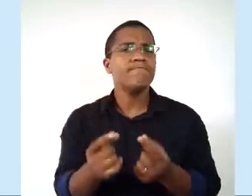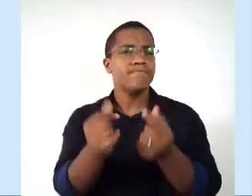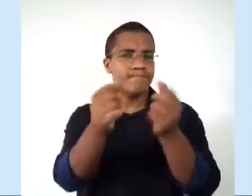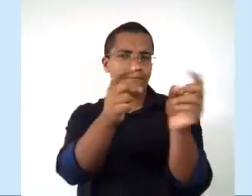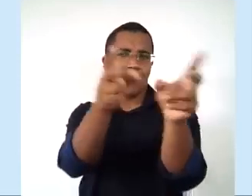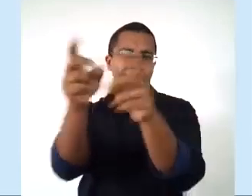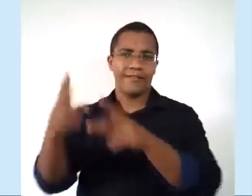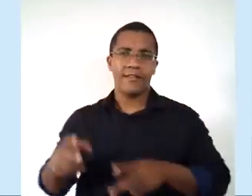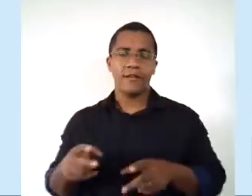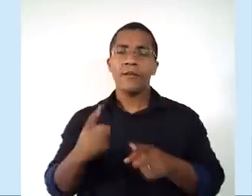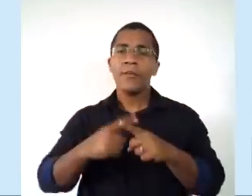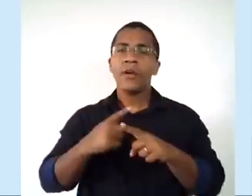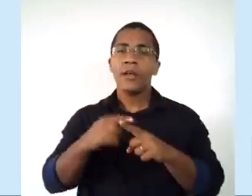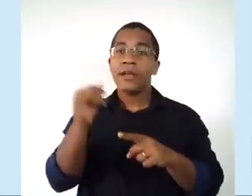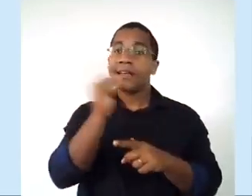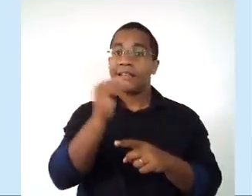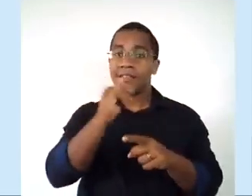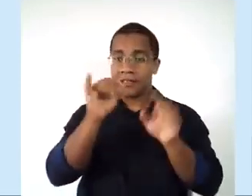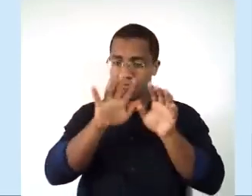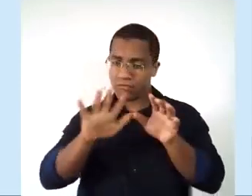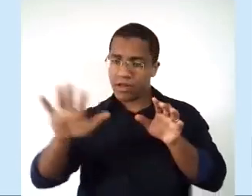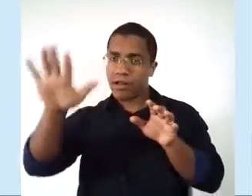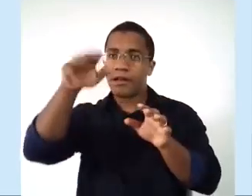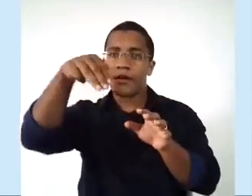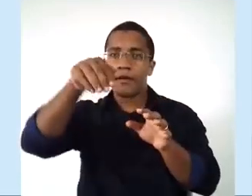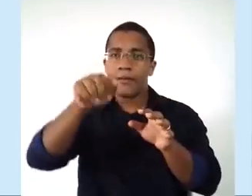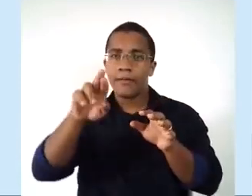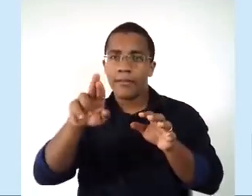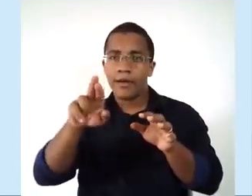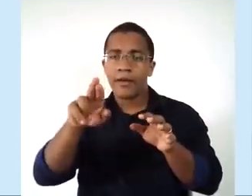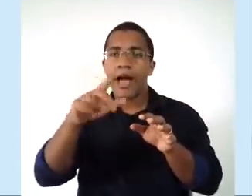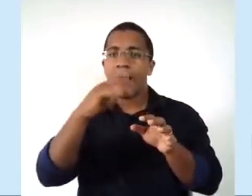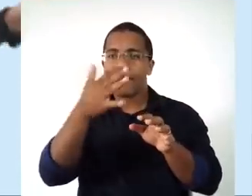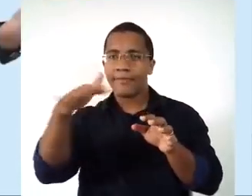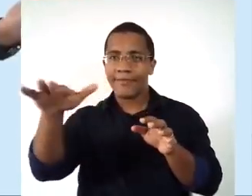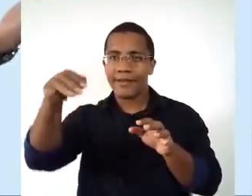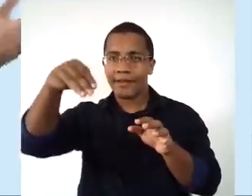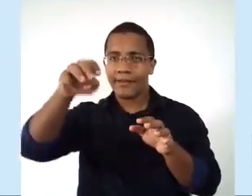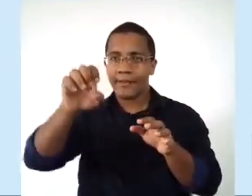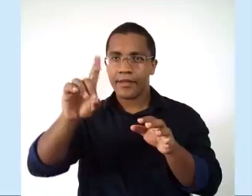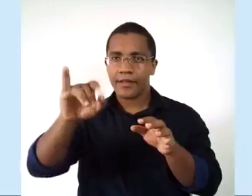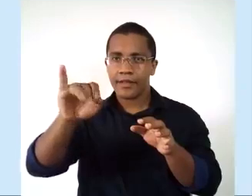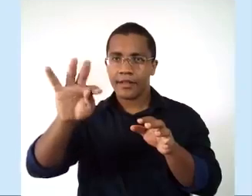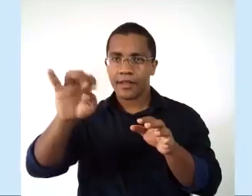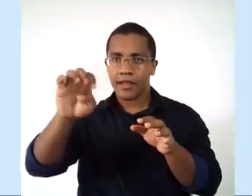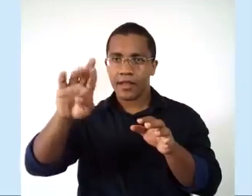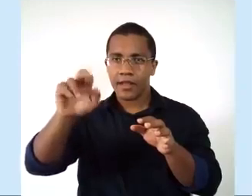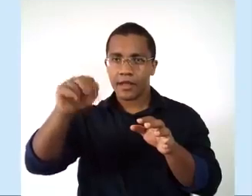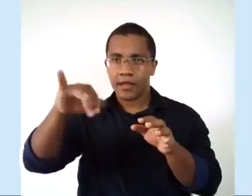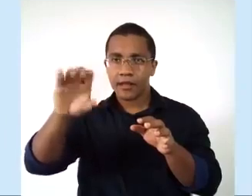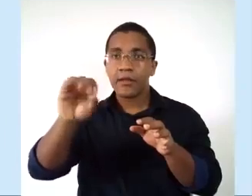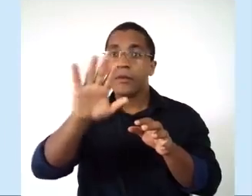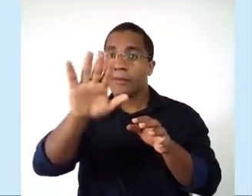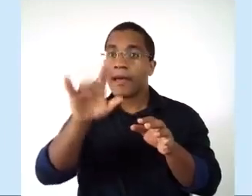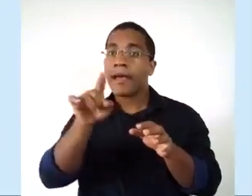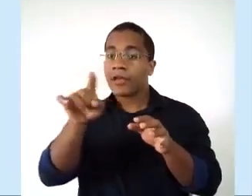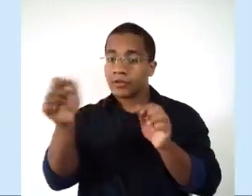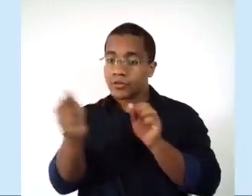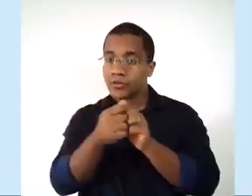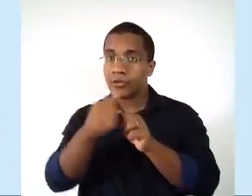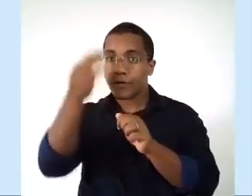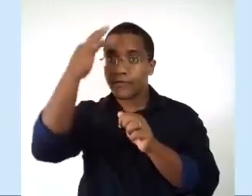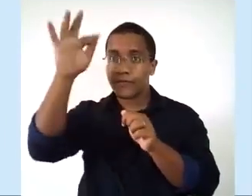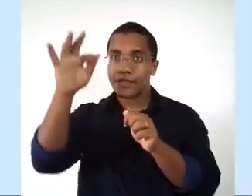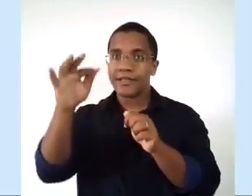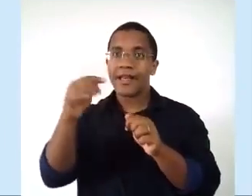dominava toda a região ali do mar Mediterrâneo junto com a França. E a Inglaterra estava começando a introduzir ideias.